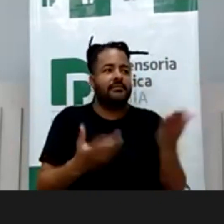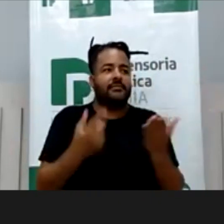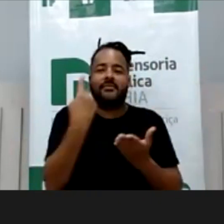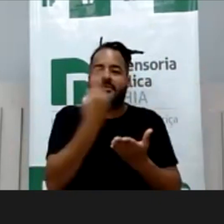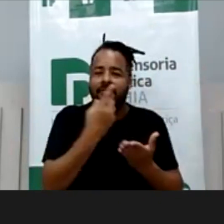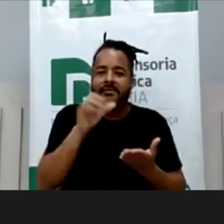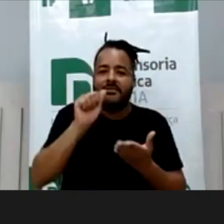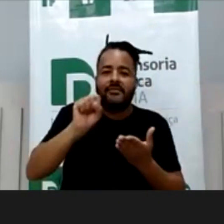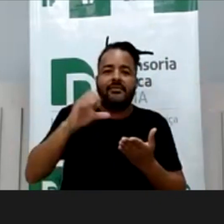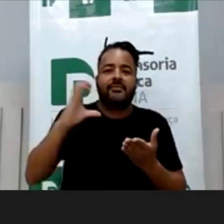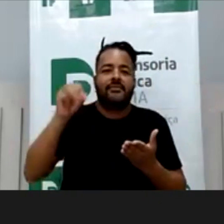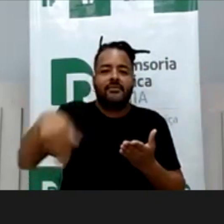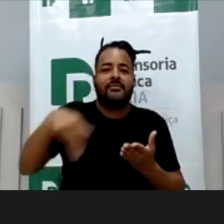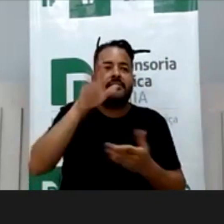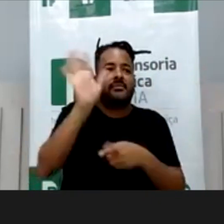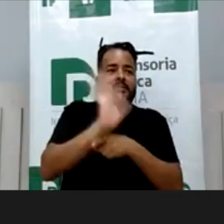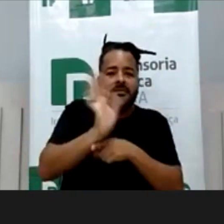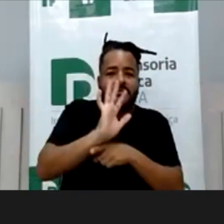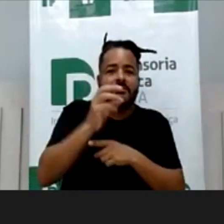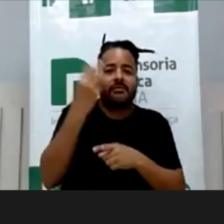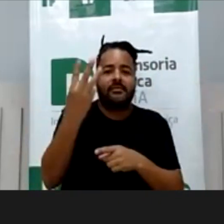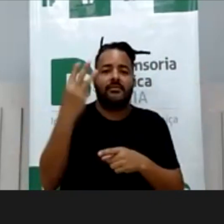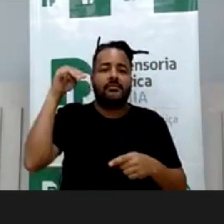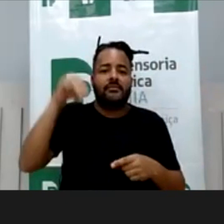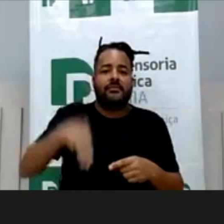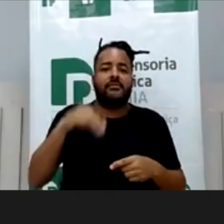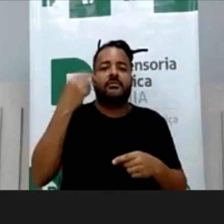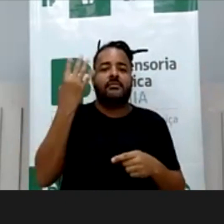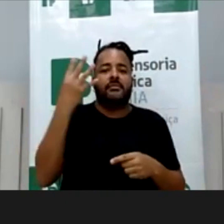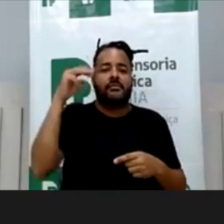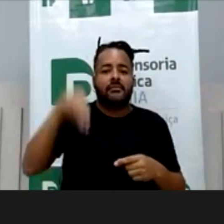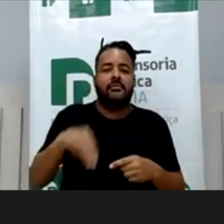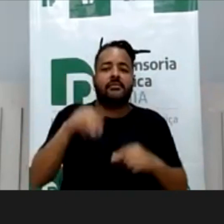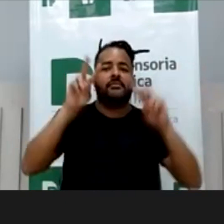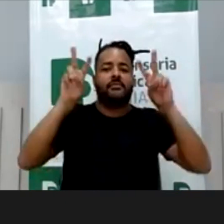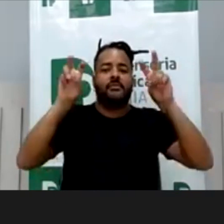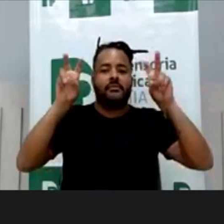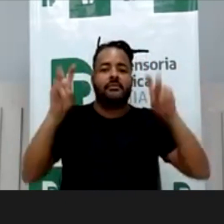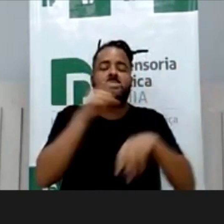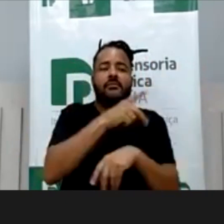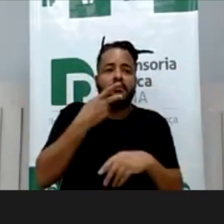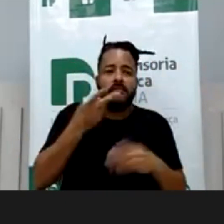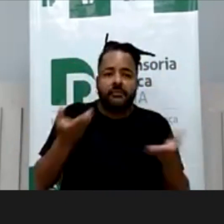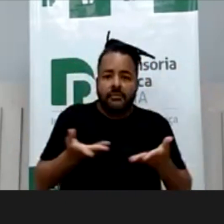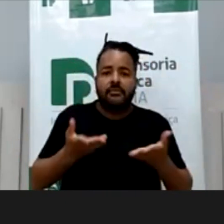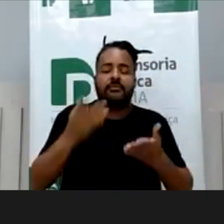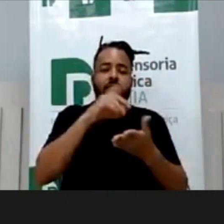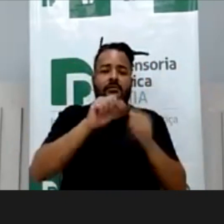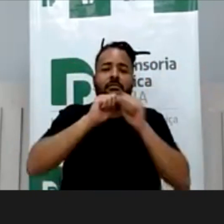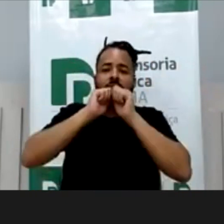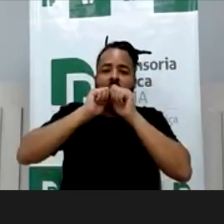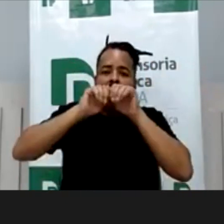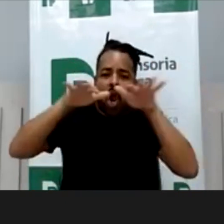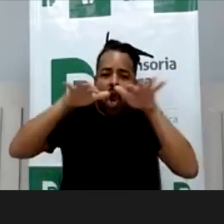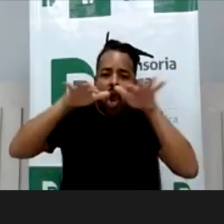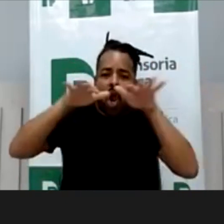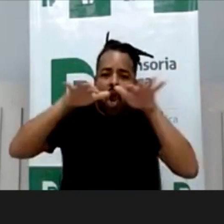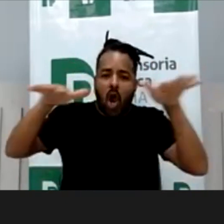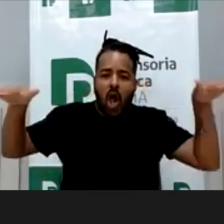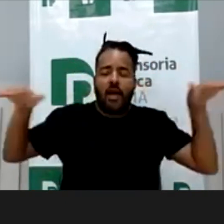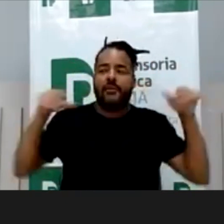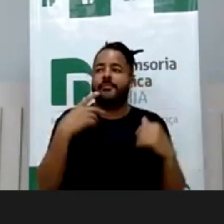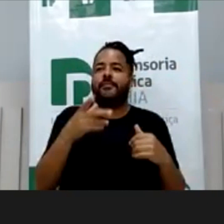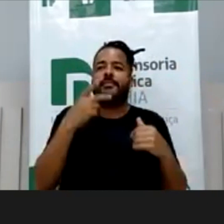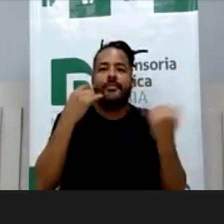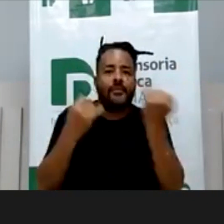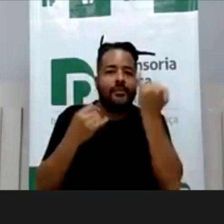Ascum, a possibilidade de fazer um vídeo de três, quatro minutos, esclarecendo pelo tema, porque com os seguidores, já vai tocando naquelas mães